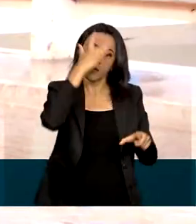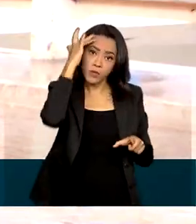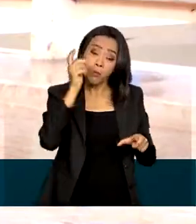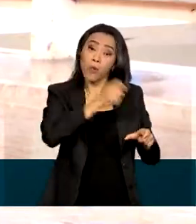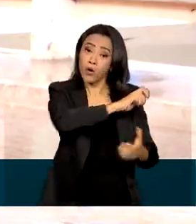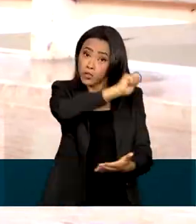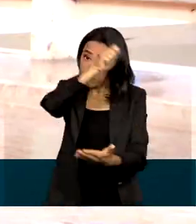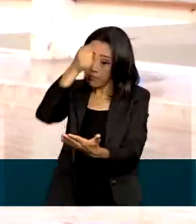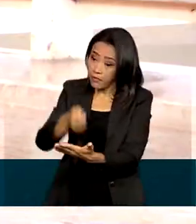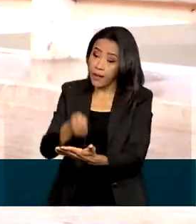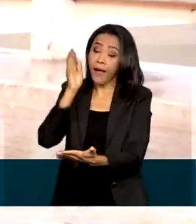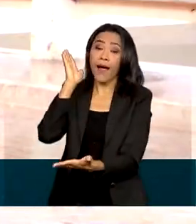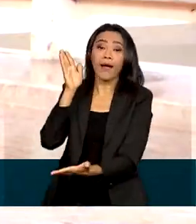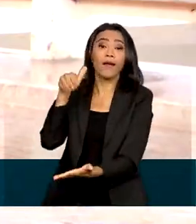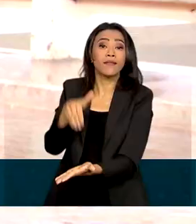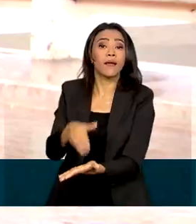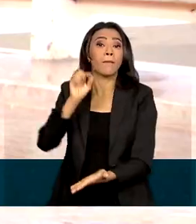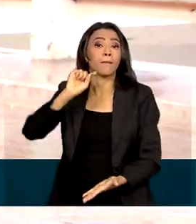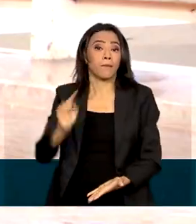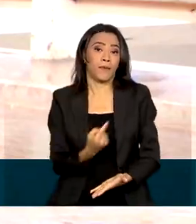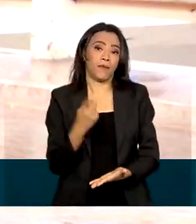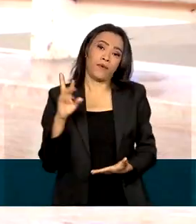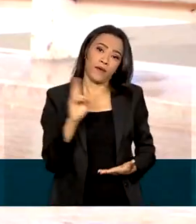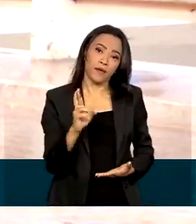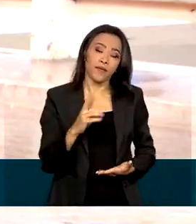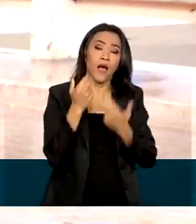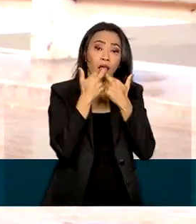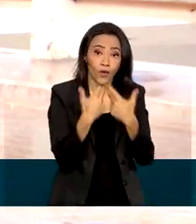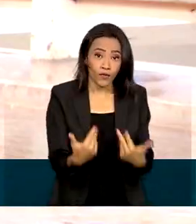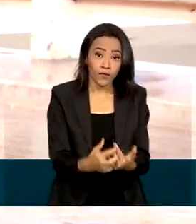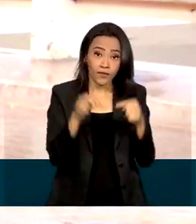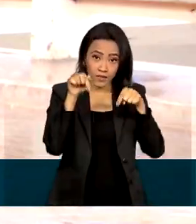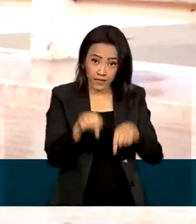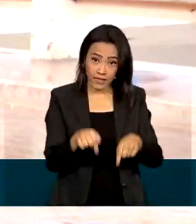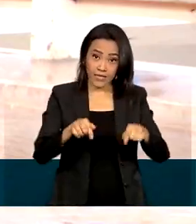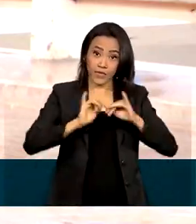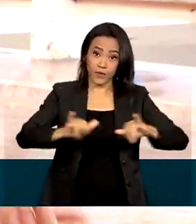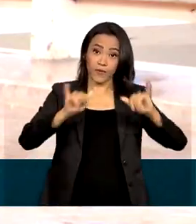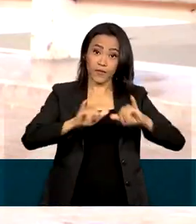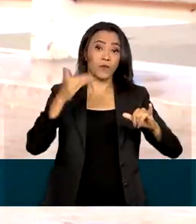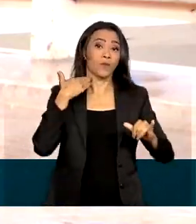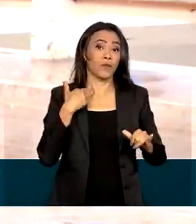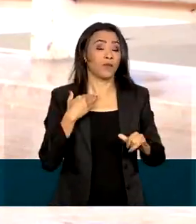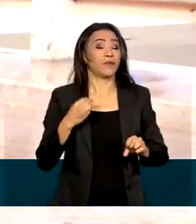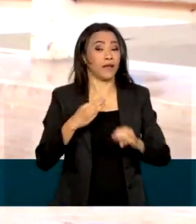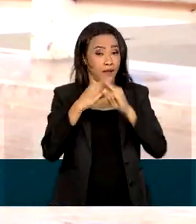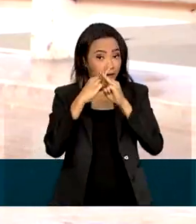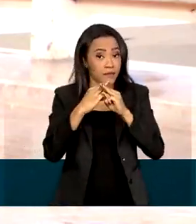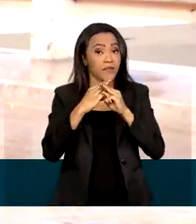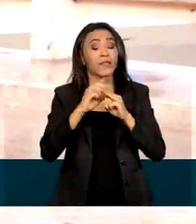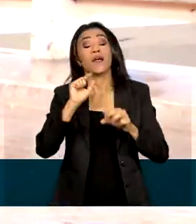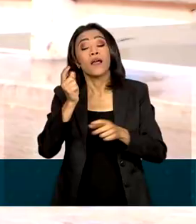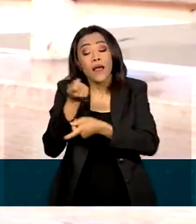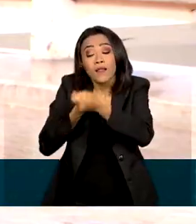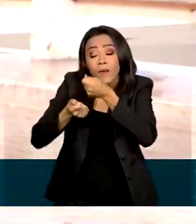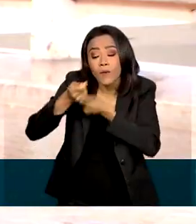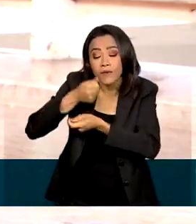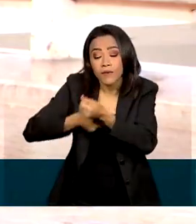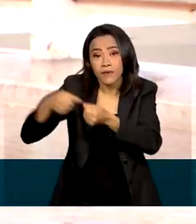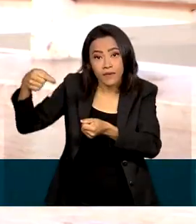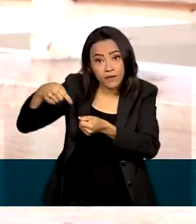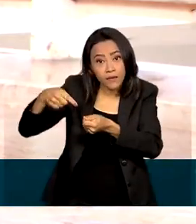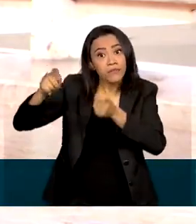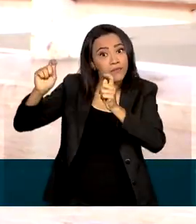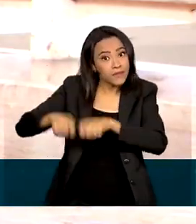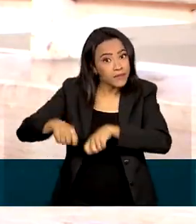pagando até mil reais. A novidade da edição desta campanha Você no Azul é que as negociações também